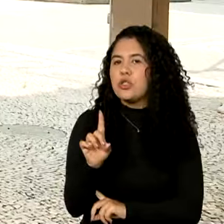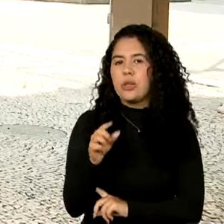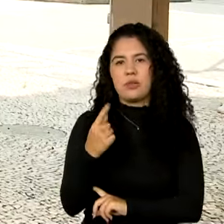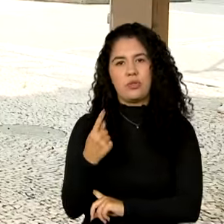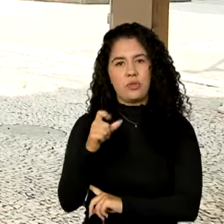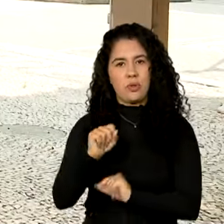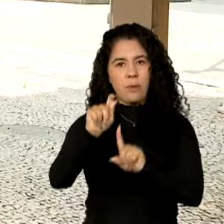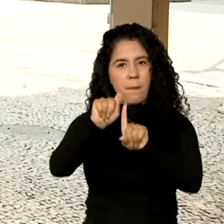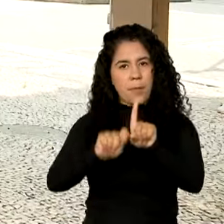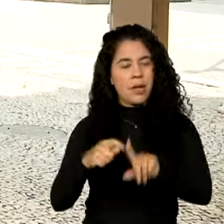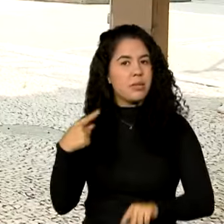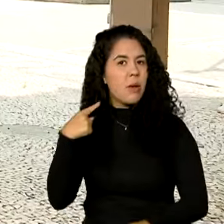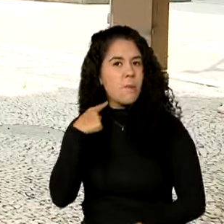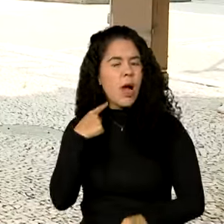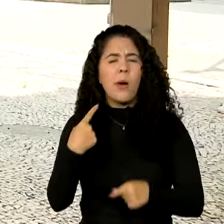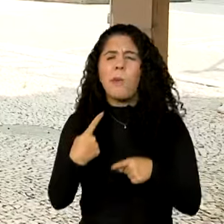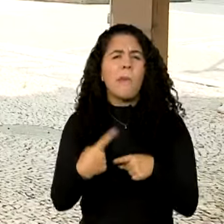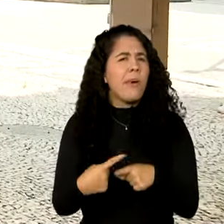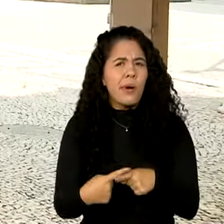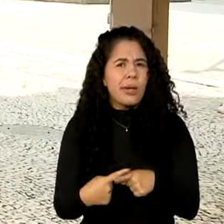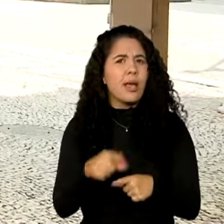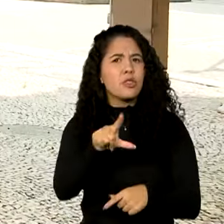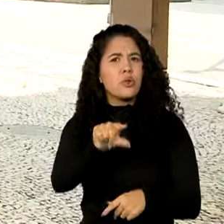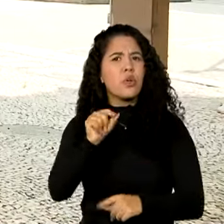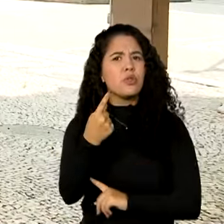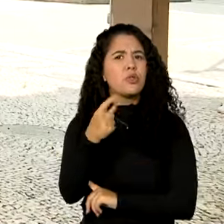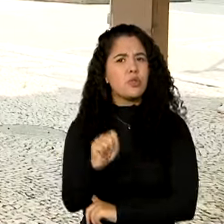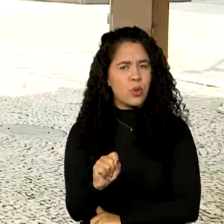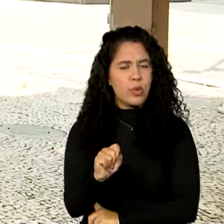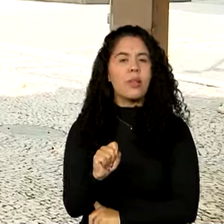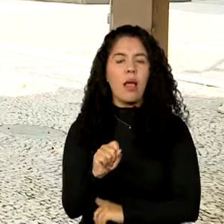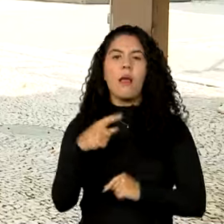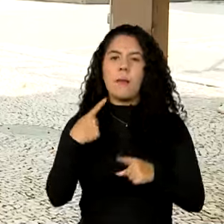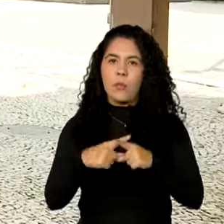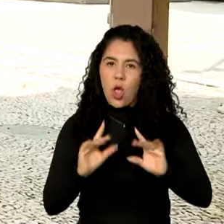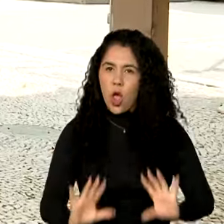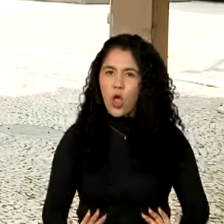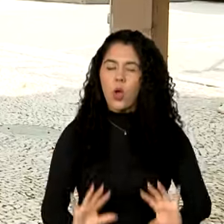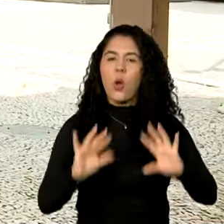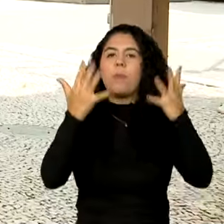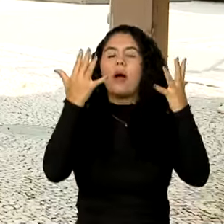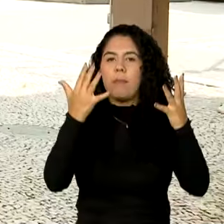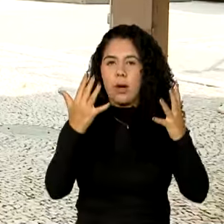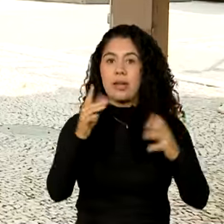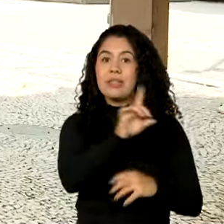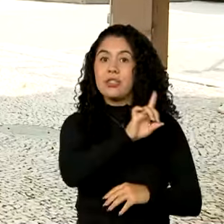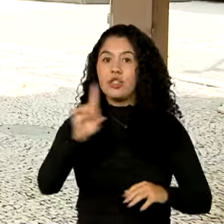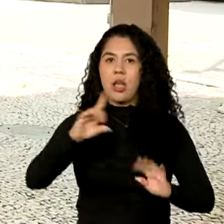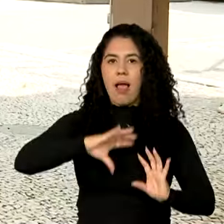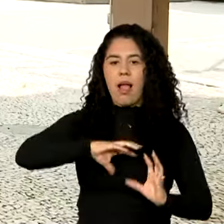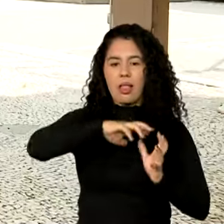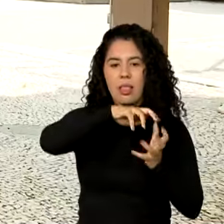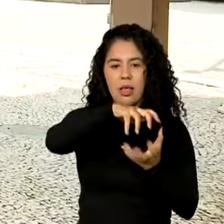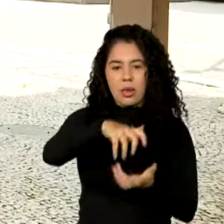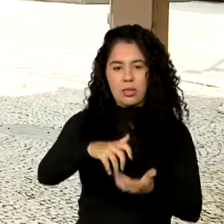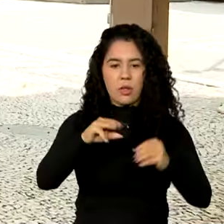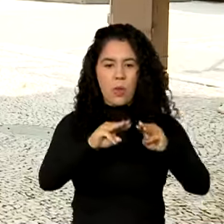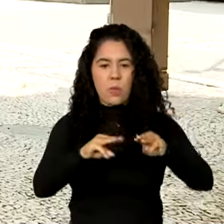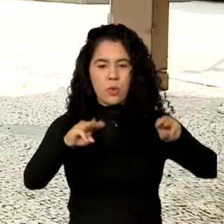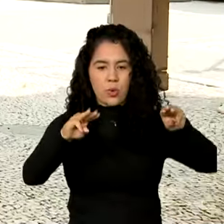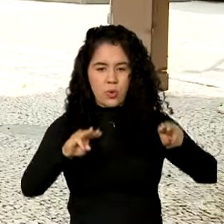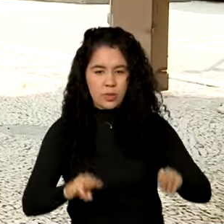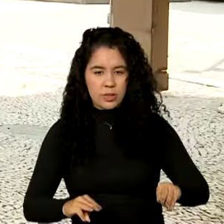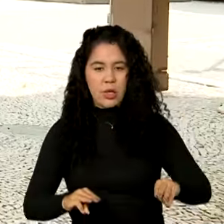data foi escolhida porque também é comemorado no dia 18 de maio o Dia Internacional do Museu,